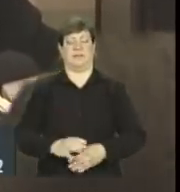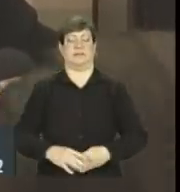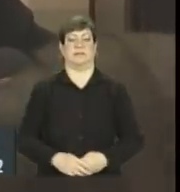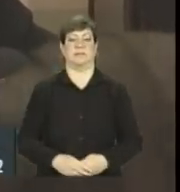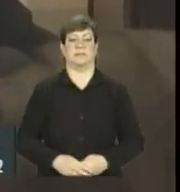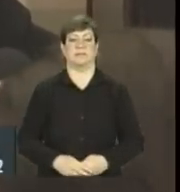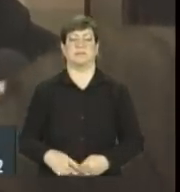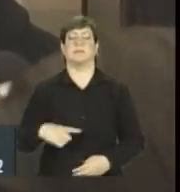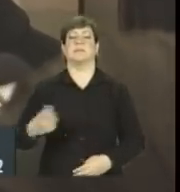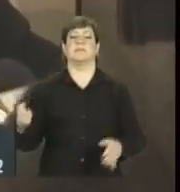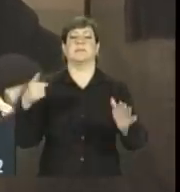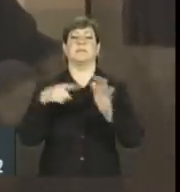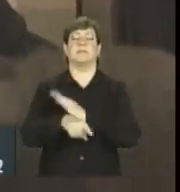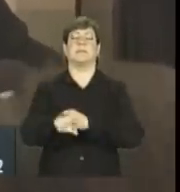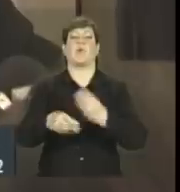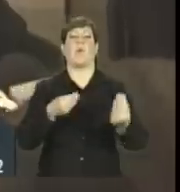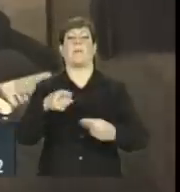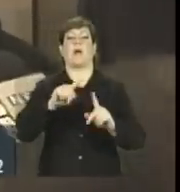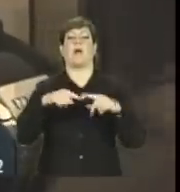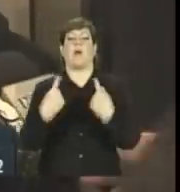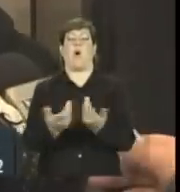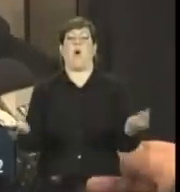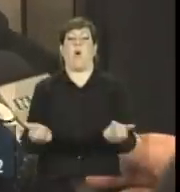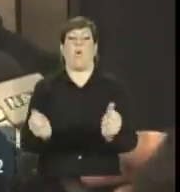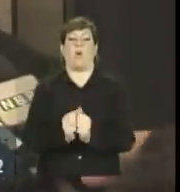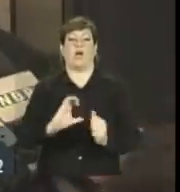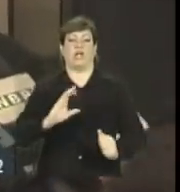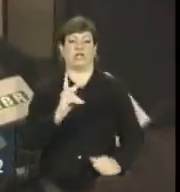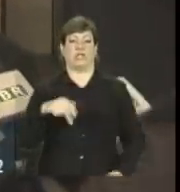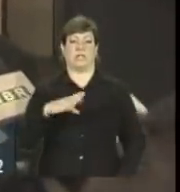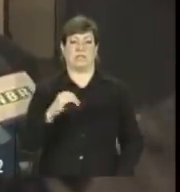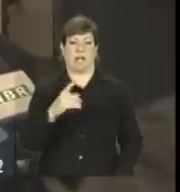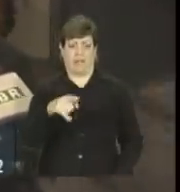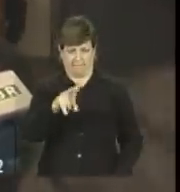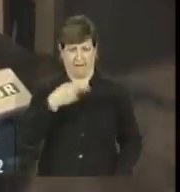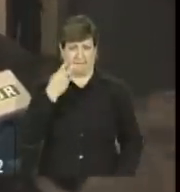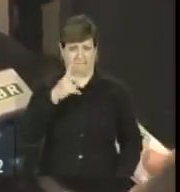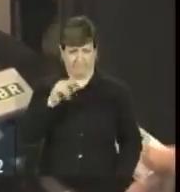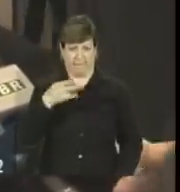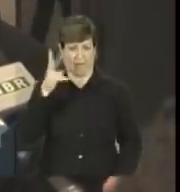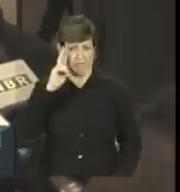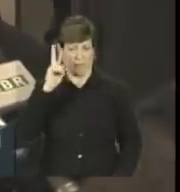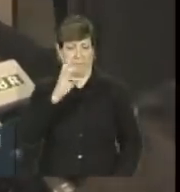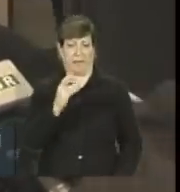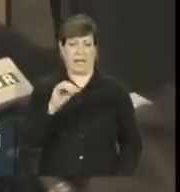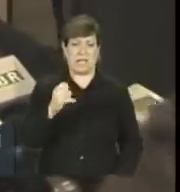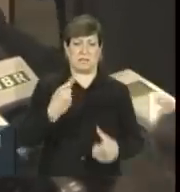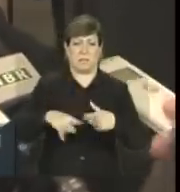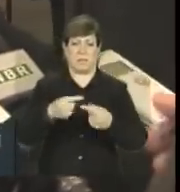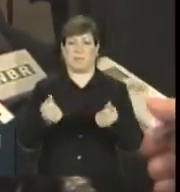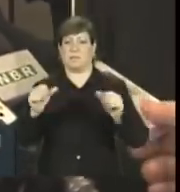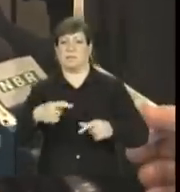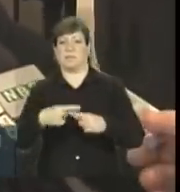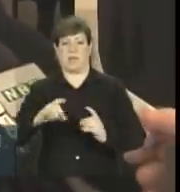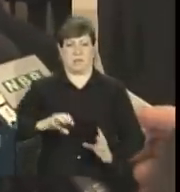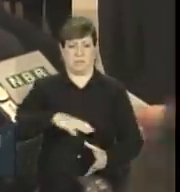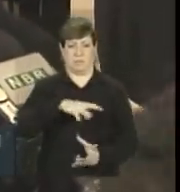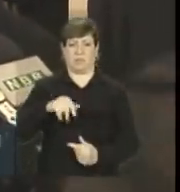a chancelera, Angela Merkel, como vai ser hoje? senhora pode falar da crise europeia, o tsunami de dólares? Gente, nessa